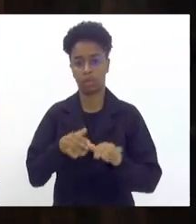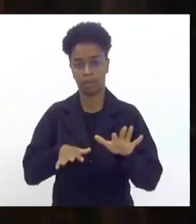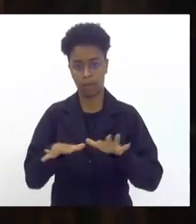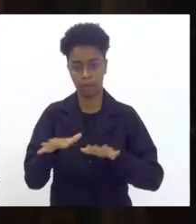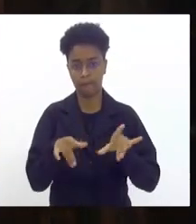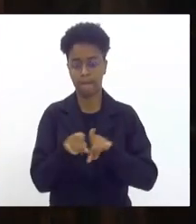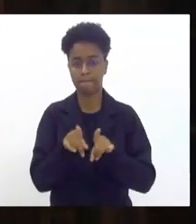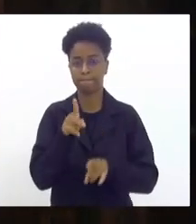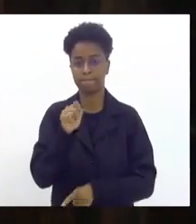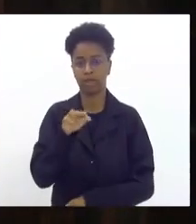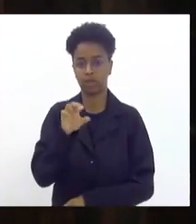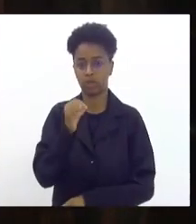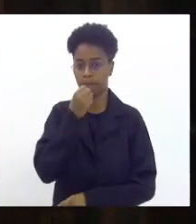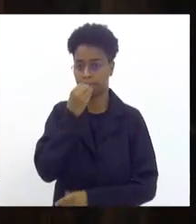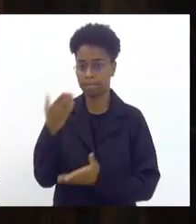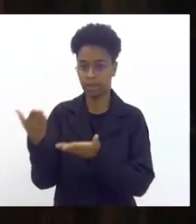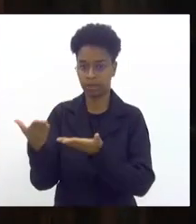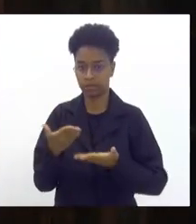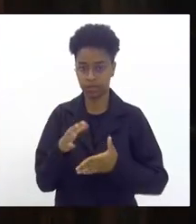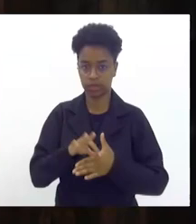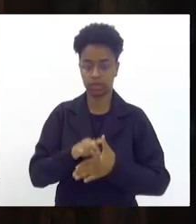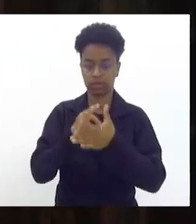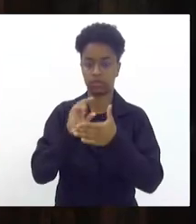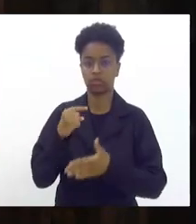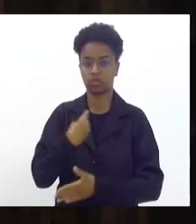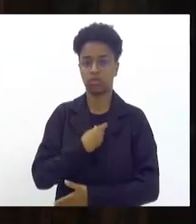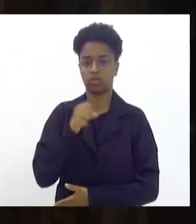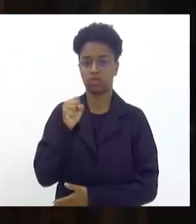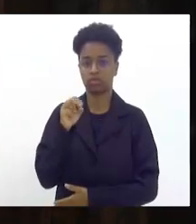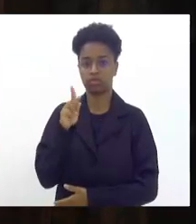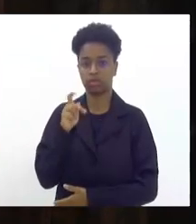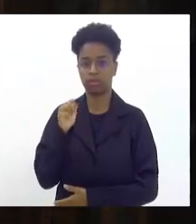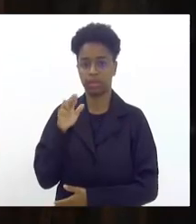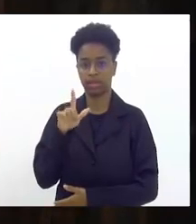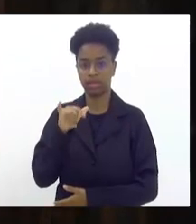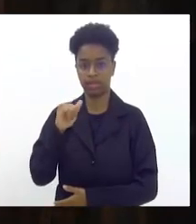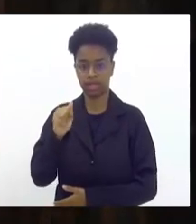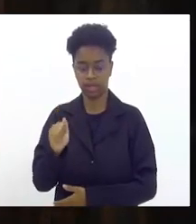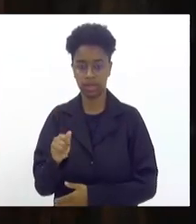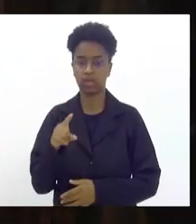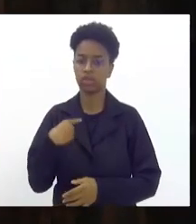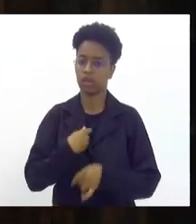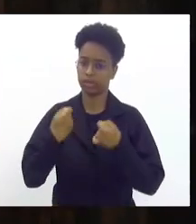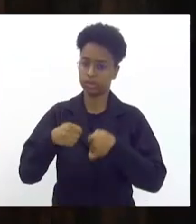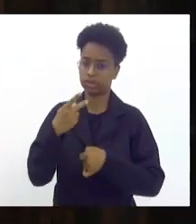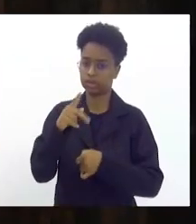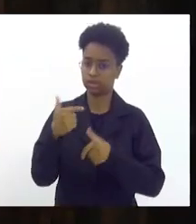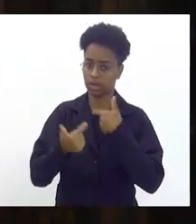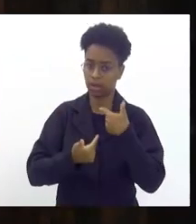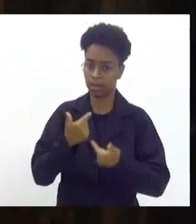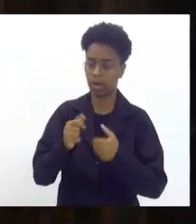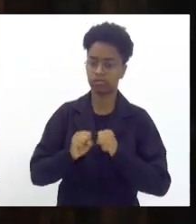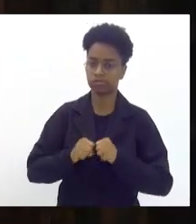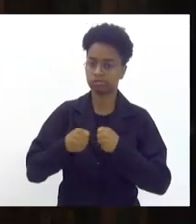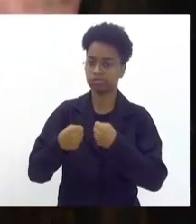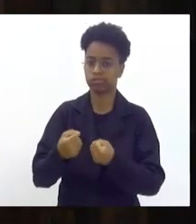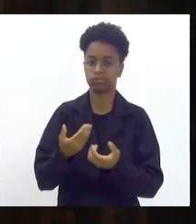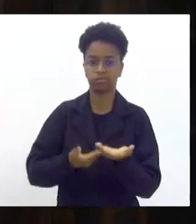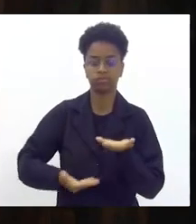seja muito bem-vindo à liderança da nossa Superliga. Precisamos muito do seu trabalho, da sua vocação, da sua dedicação.